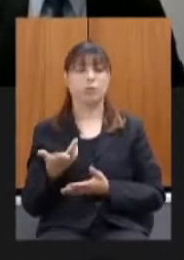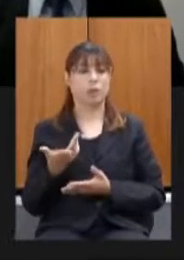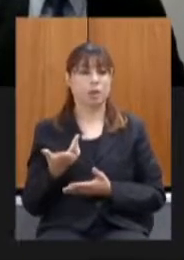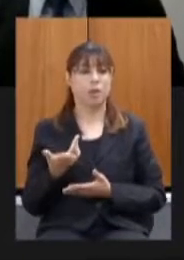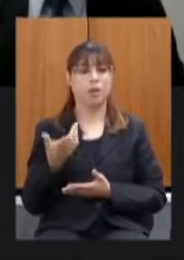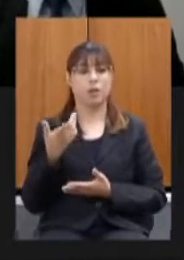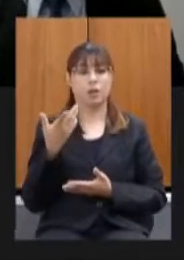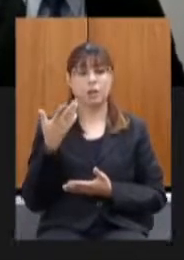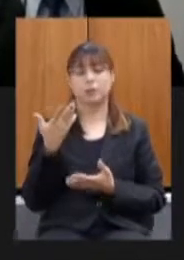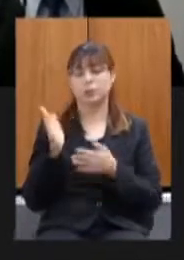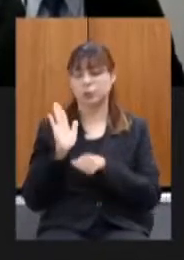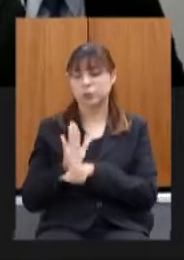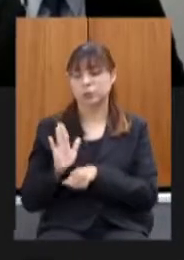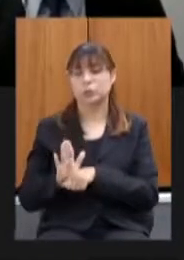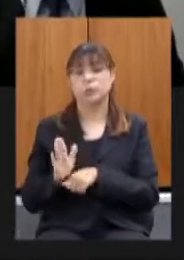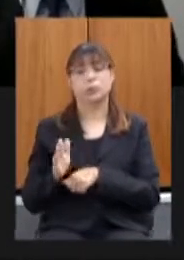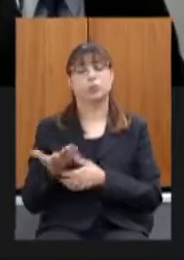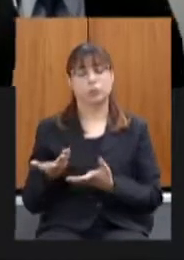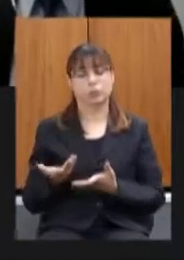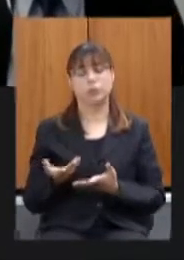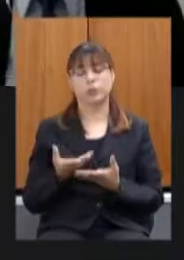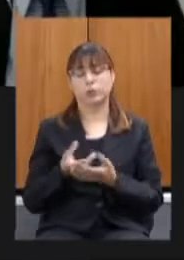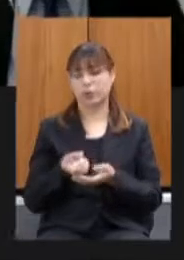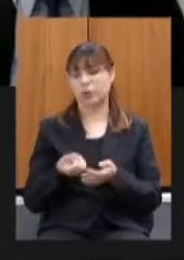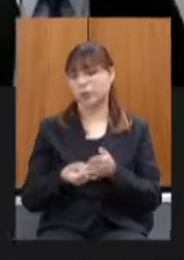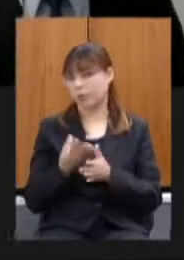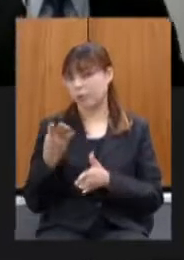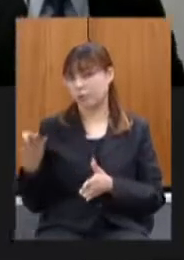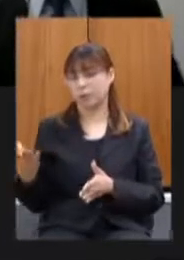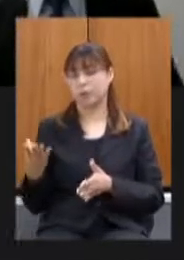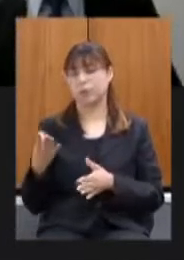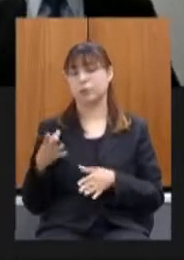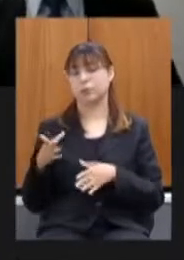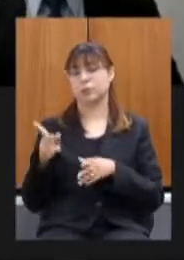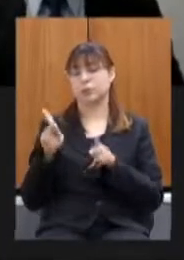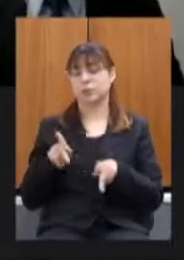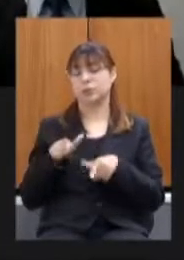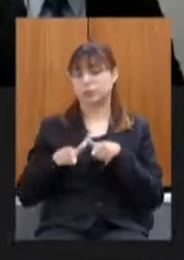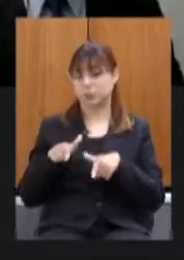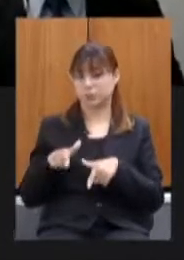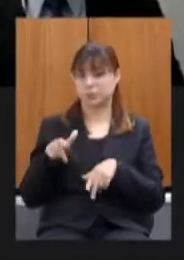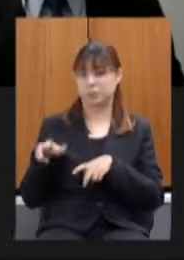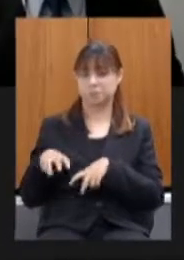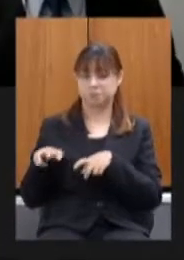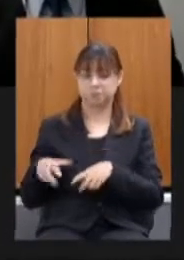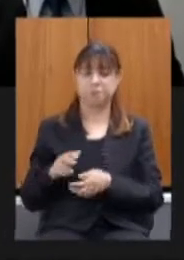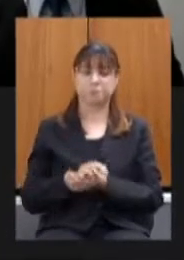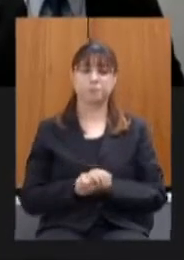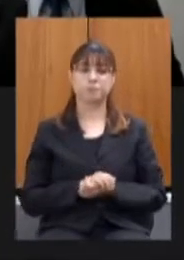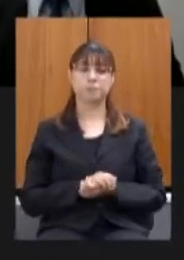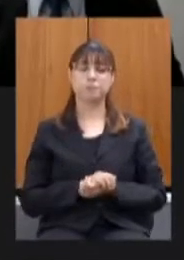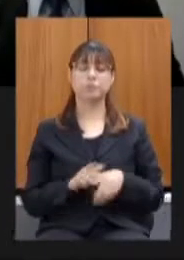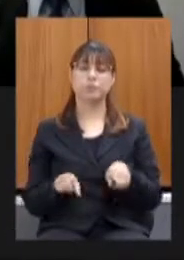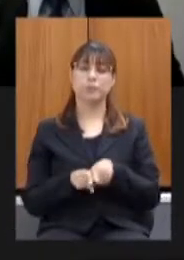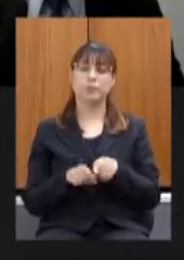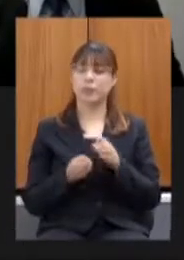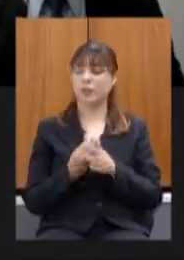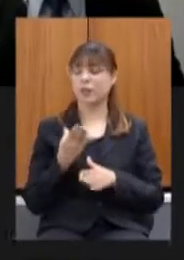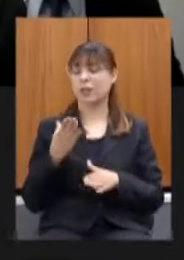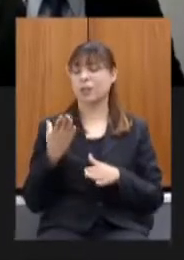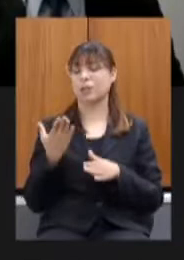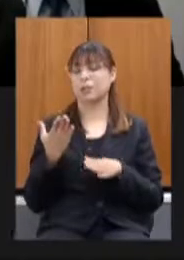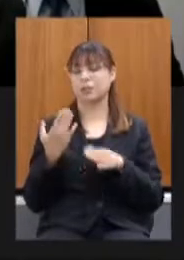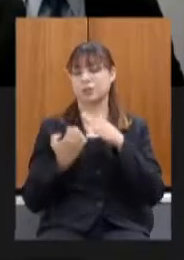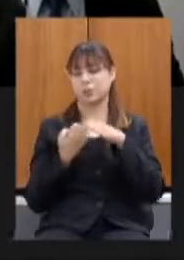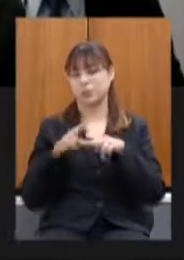pequenos e micro produtores rurais ainda dentro do contexto da pandemia várias empresas não tiveram